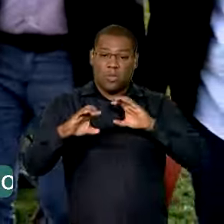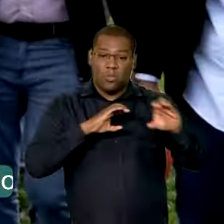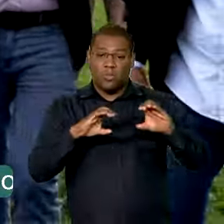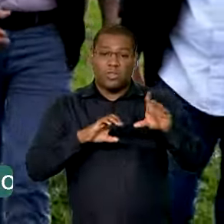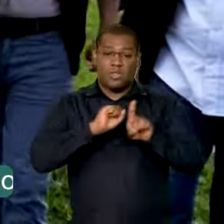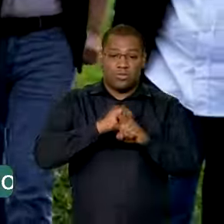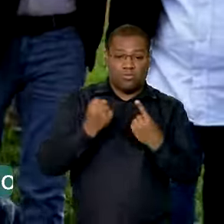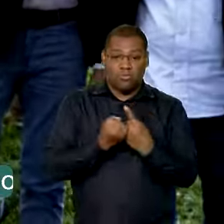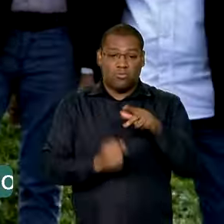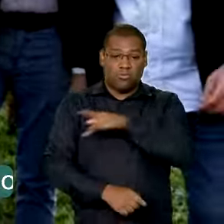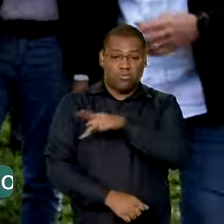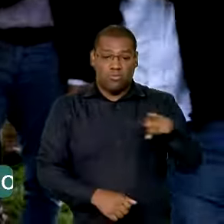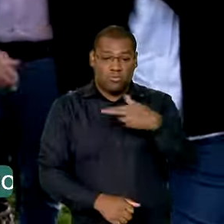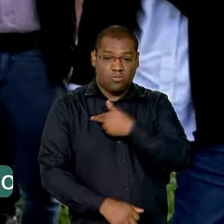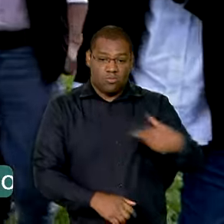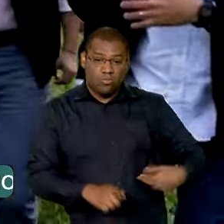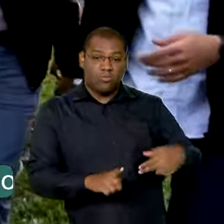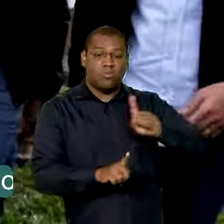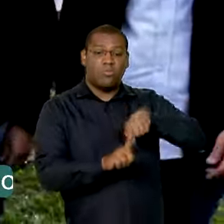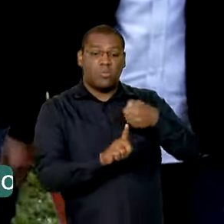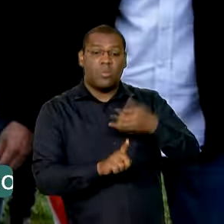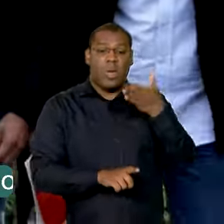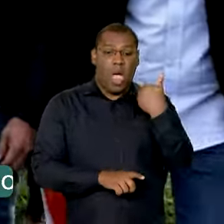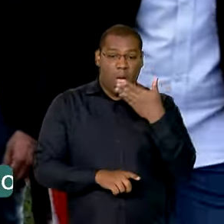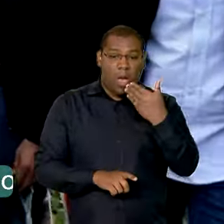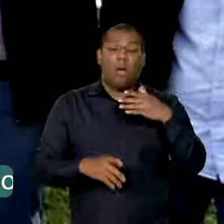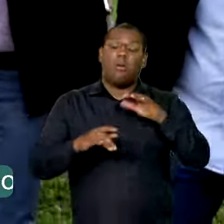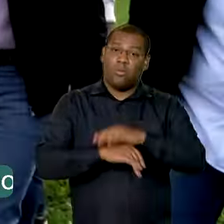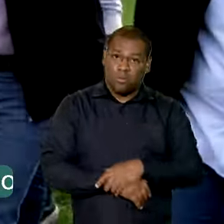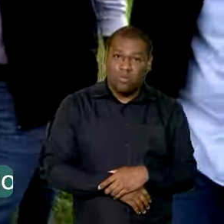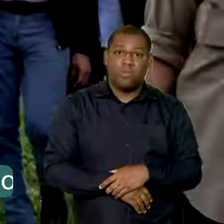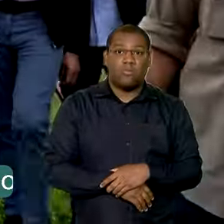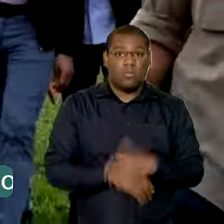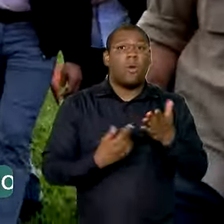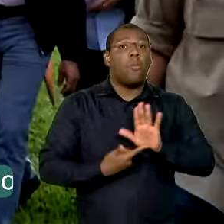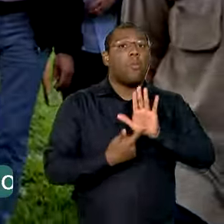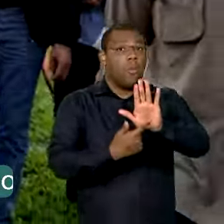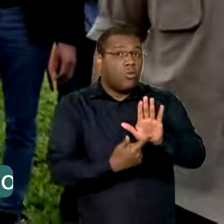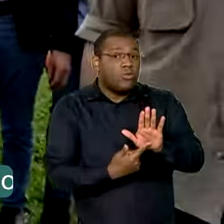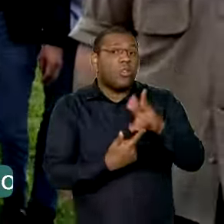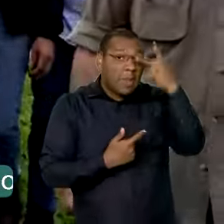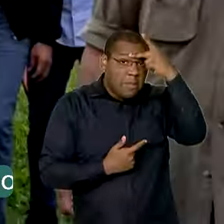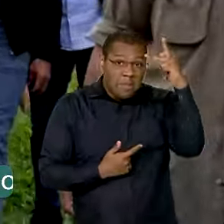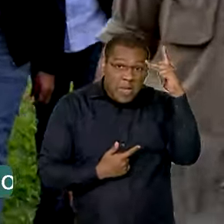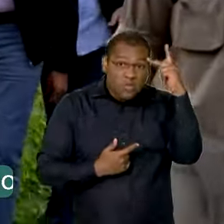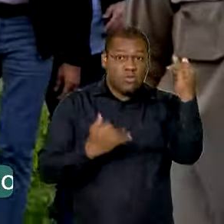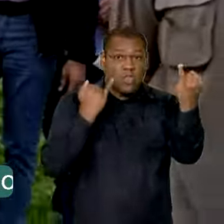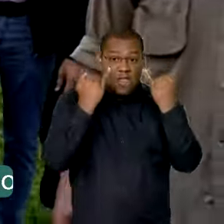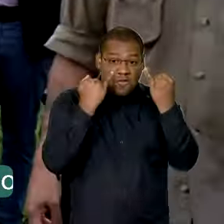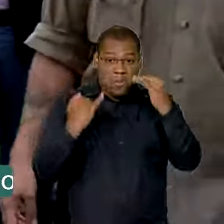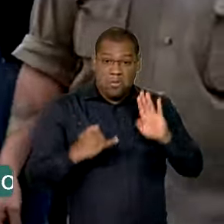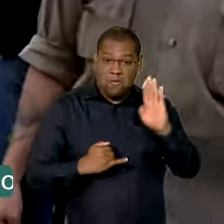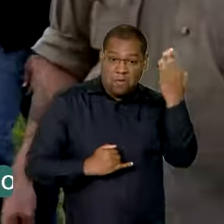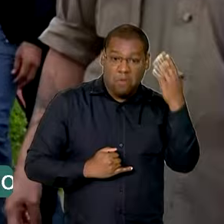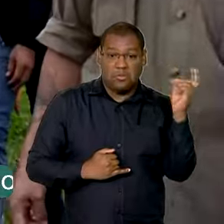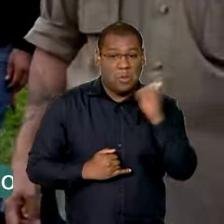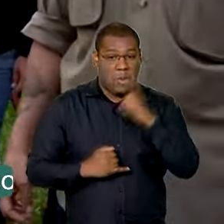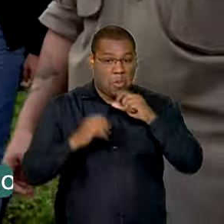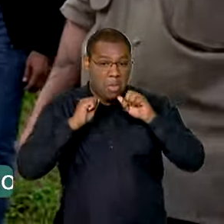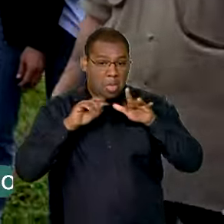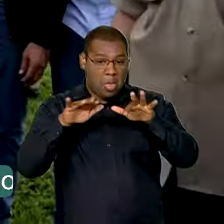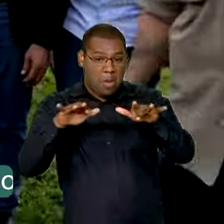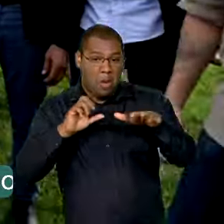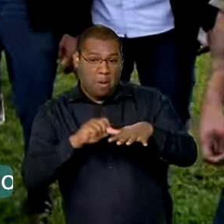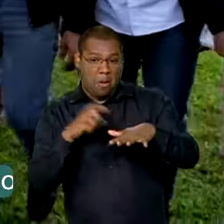República, Paulo Pimenta, rechaçou as informações falsas sobre a atuação do governo federal e frisou